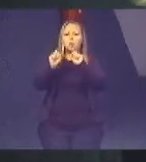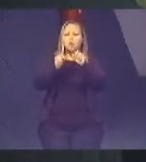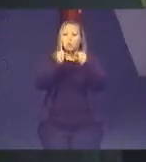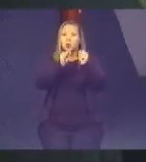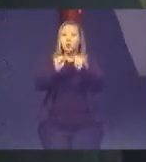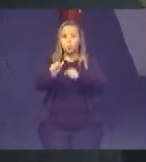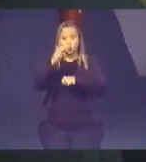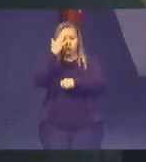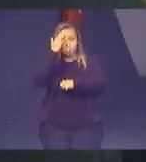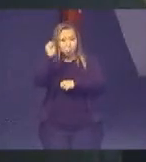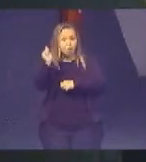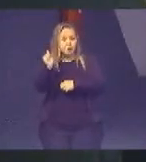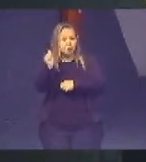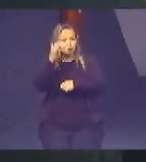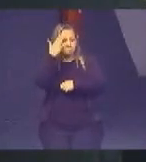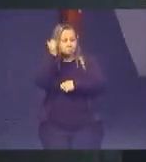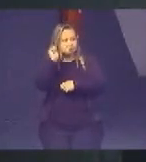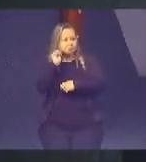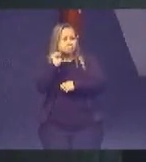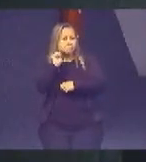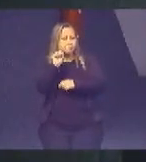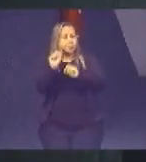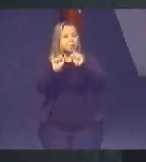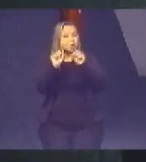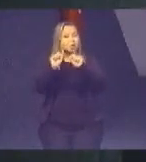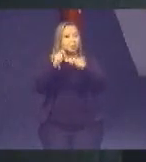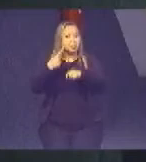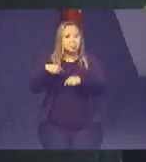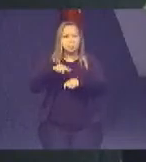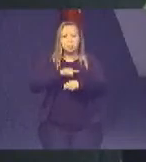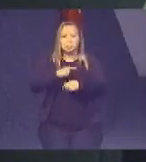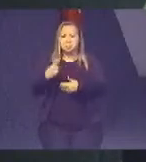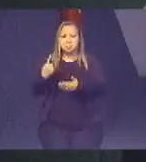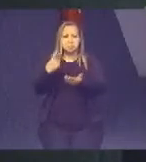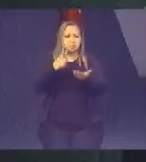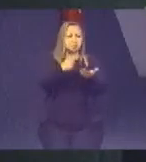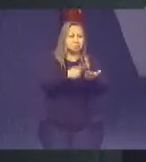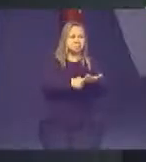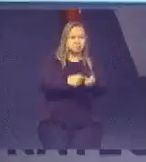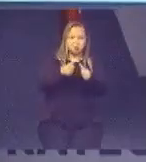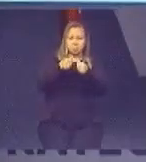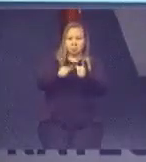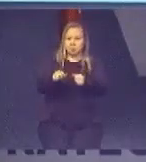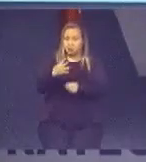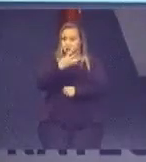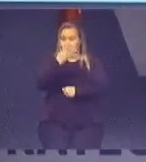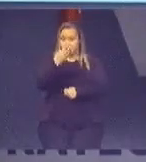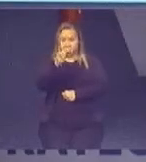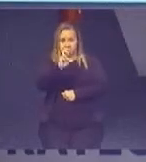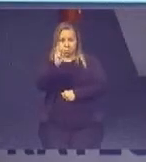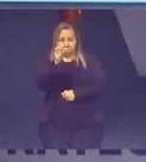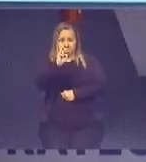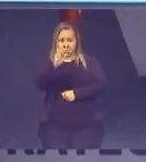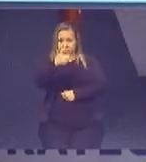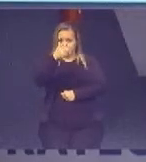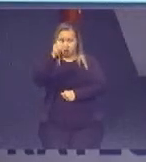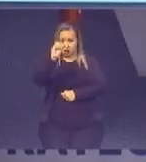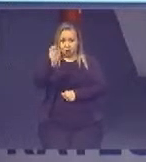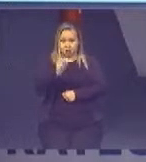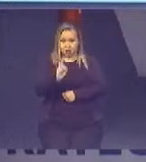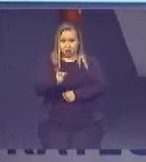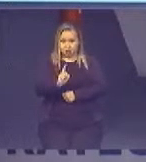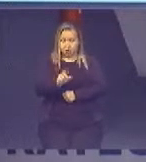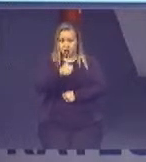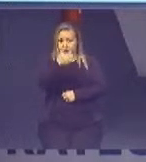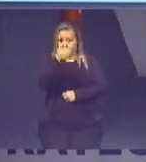identificar é que nós tanto estamos na 4, na 5, na 10, na